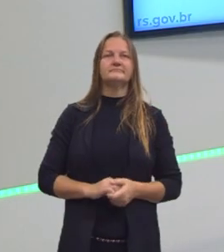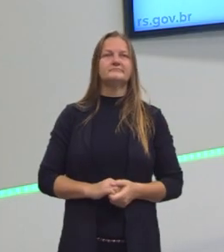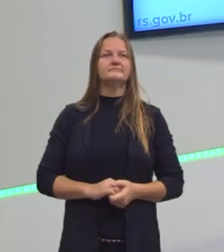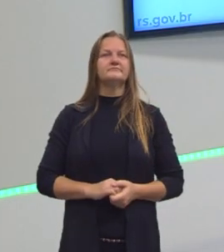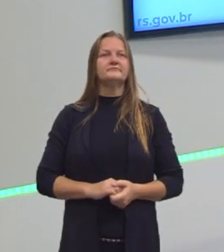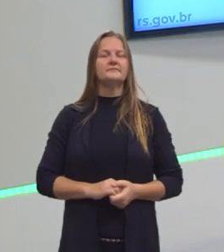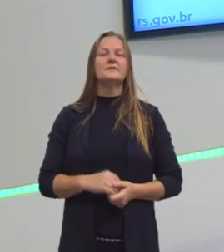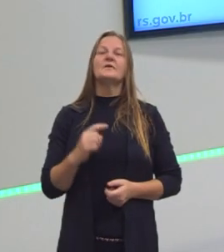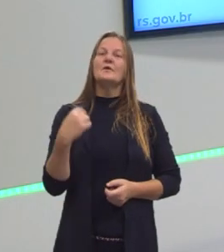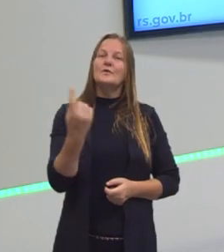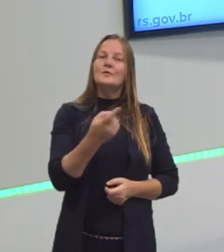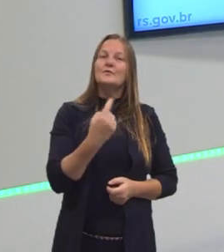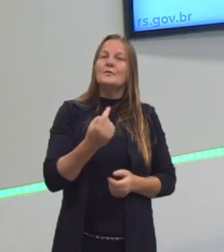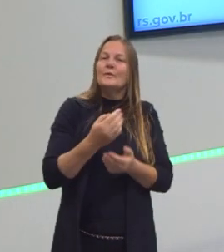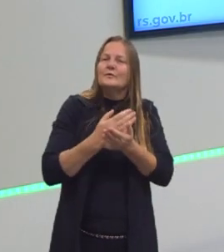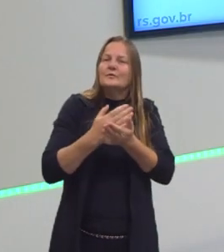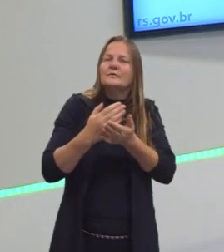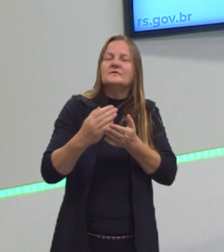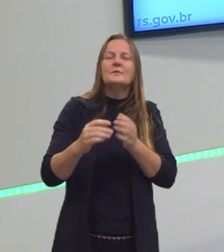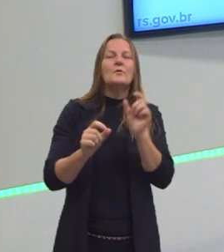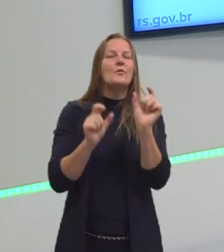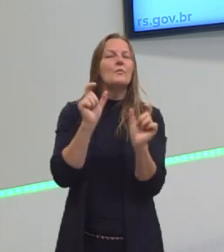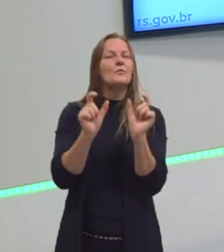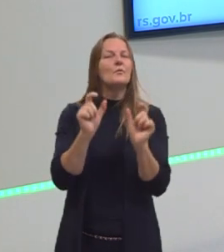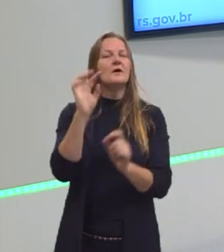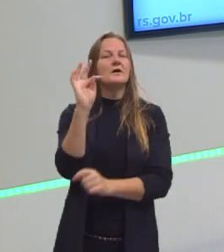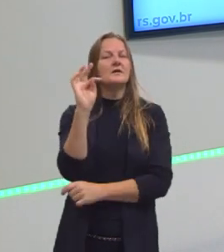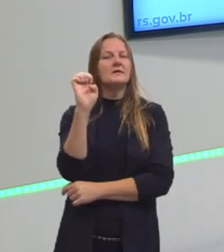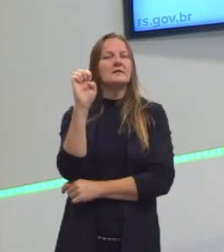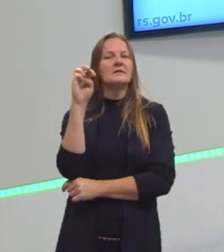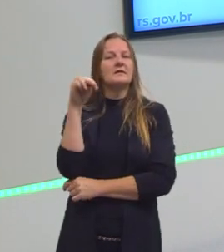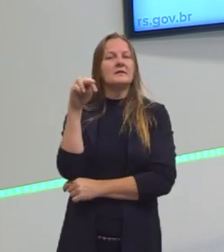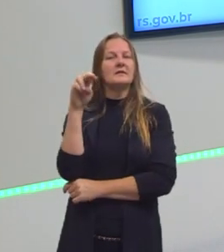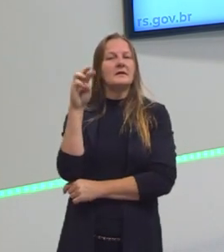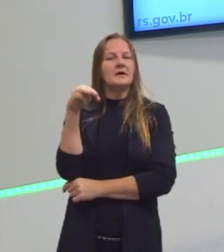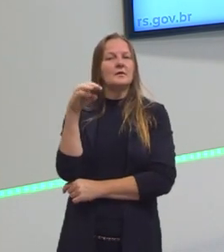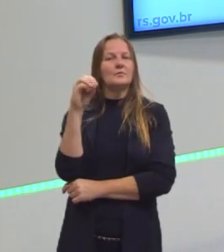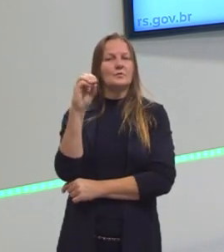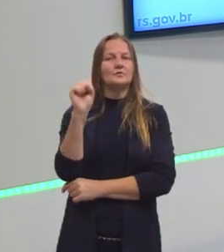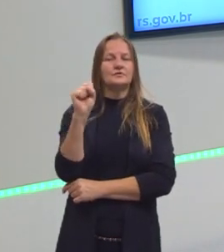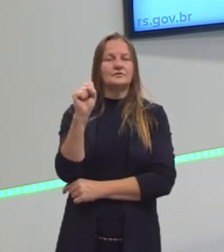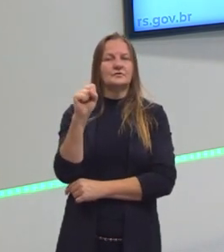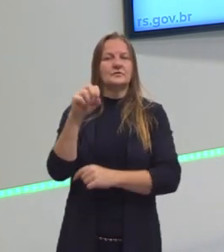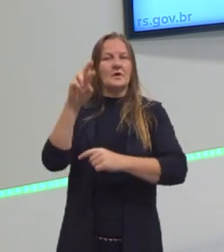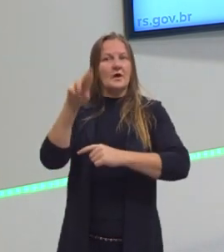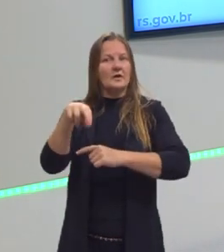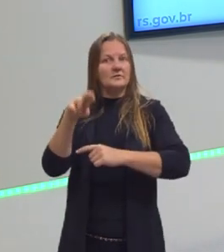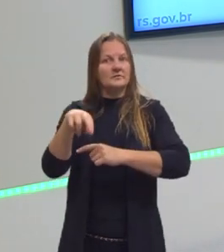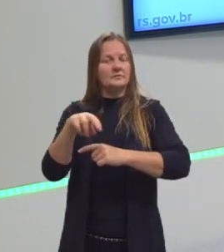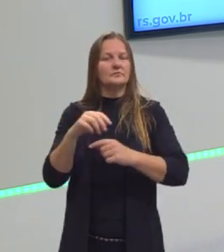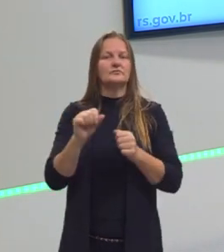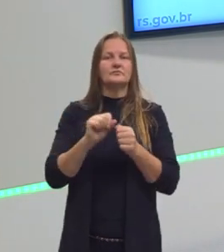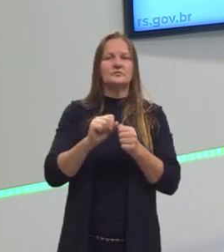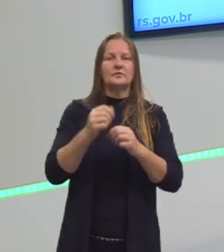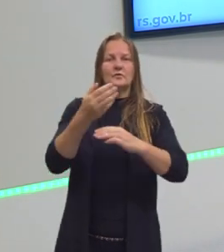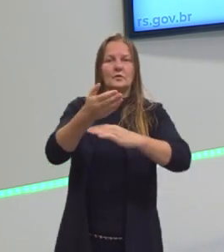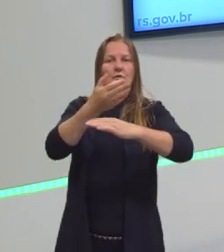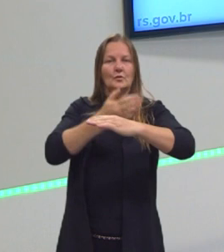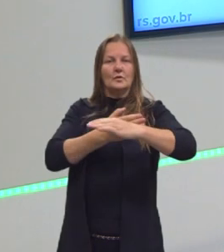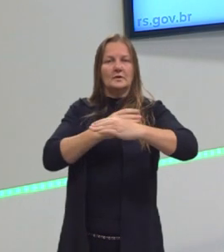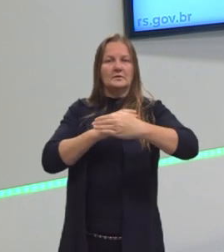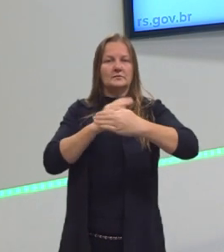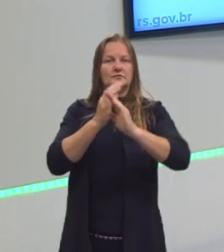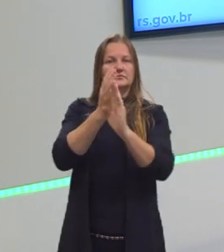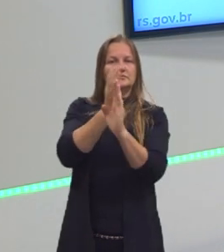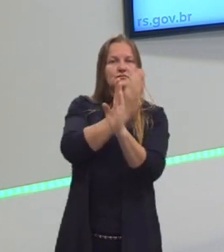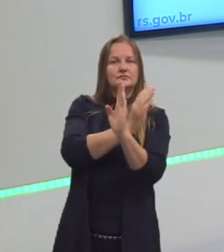Nós entramos então nos termos da proporção. Assim como nós vimos os termos da razão, onde nós tínhamos o antecedente e